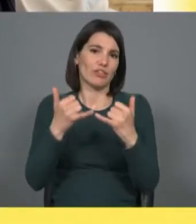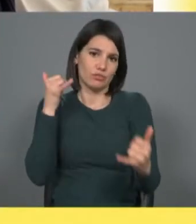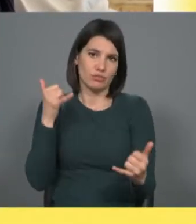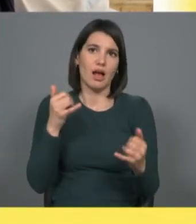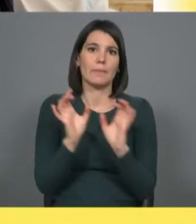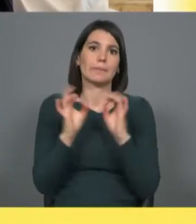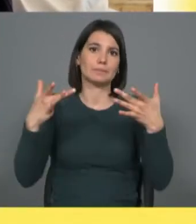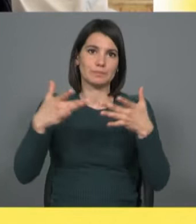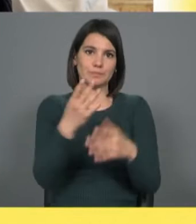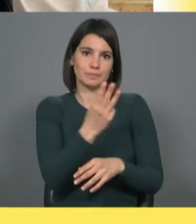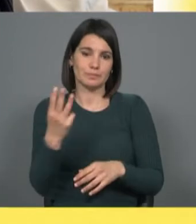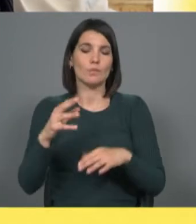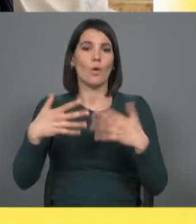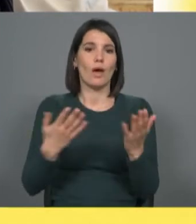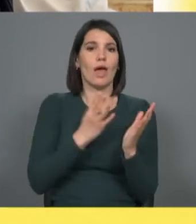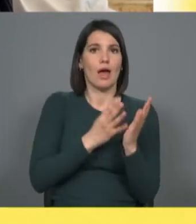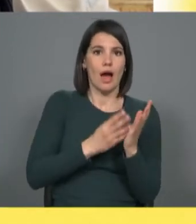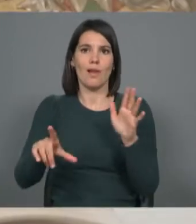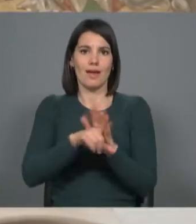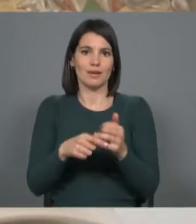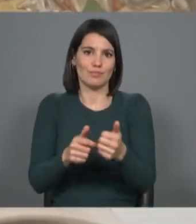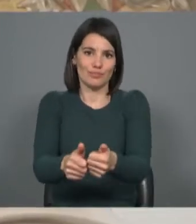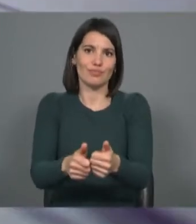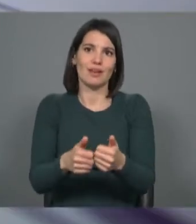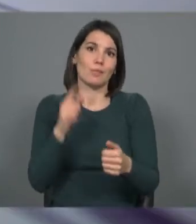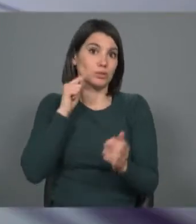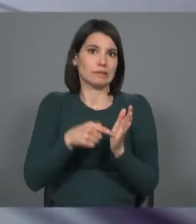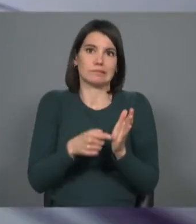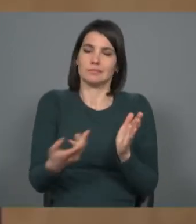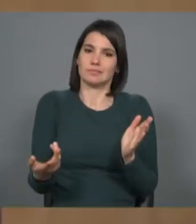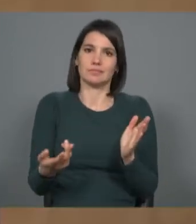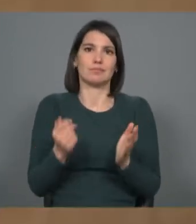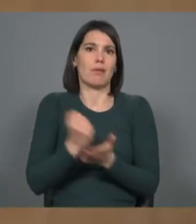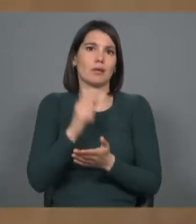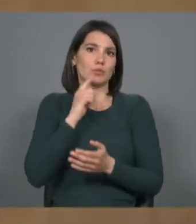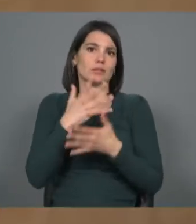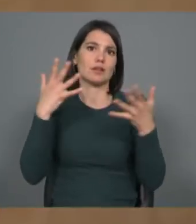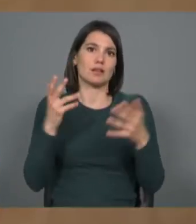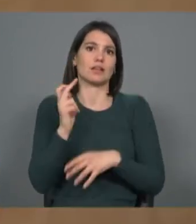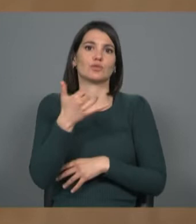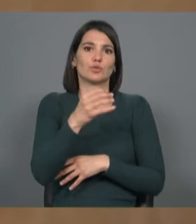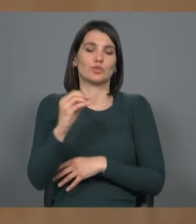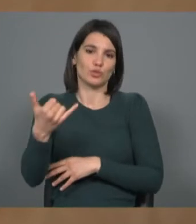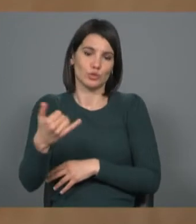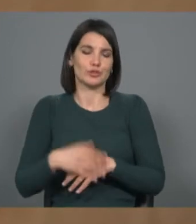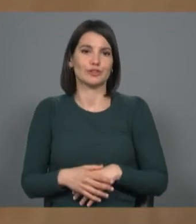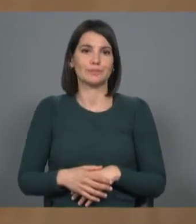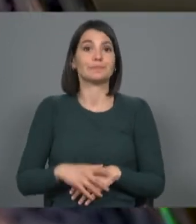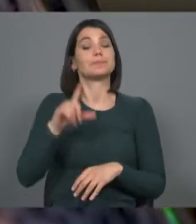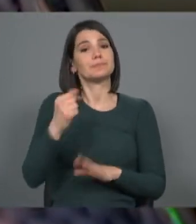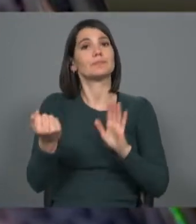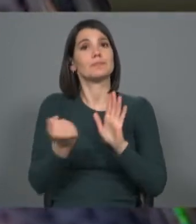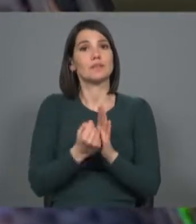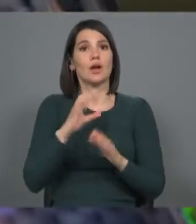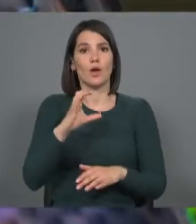do nosso site ou da aplicação para smartphones. Gostaria também, e finalmente, falar também na marca da contrastaria, que faz este